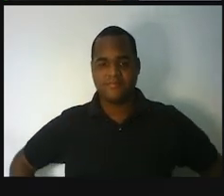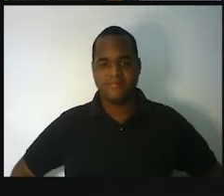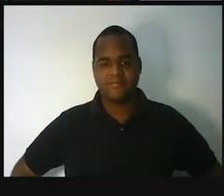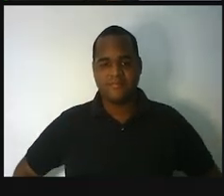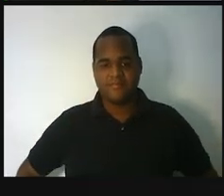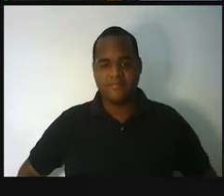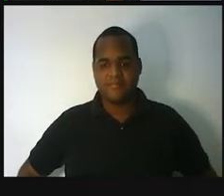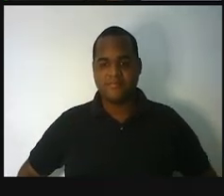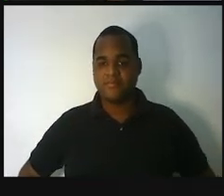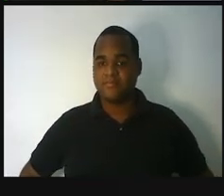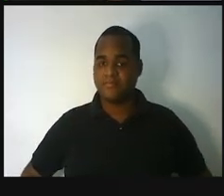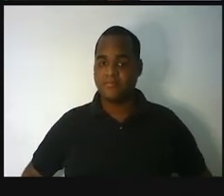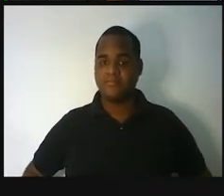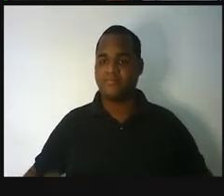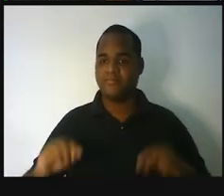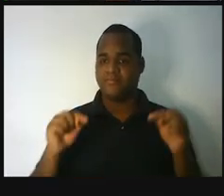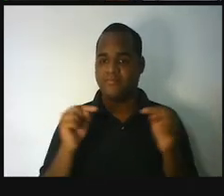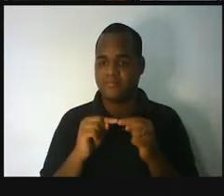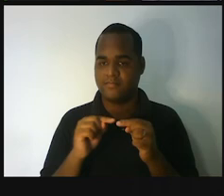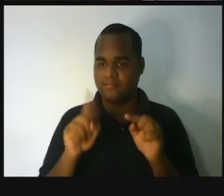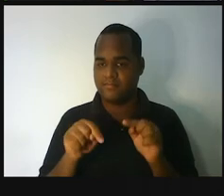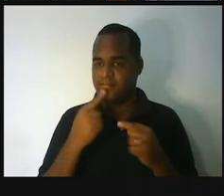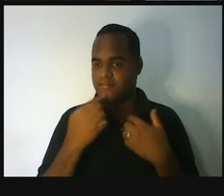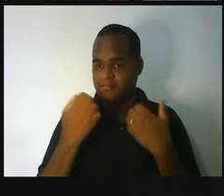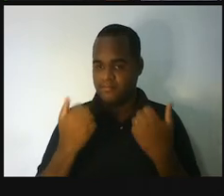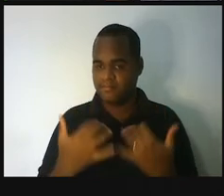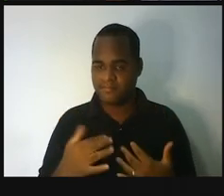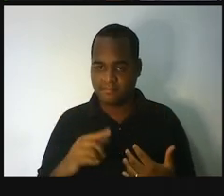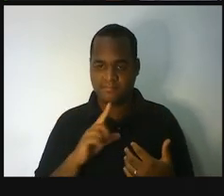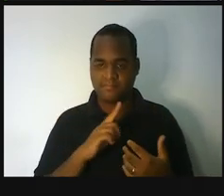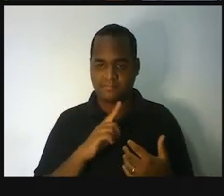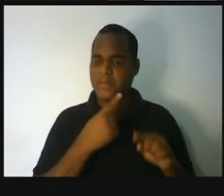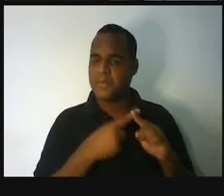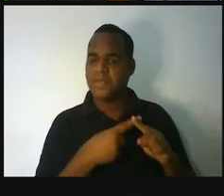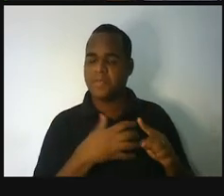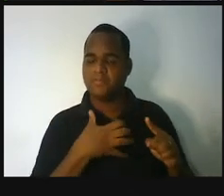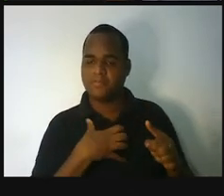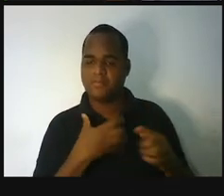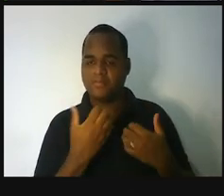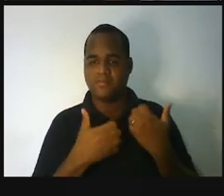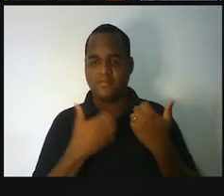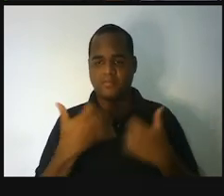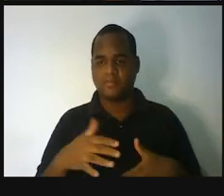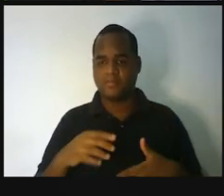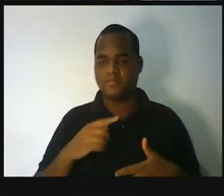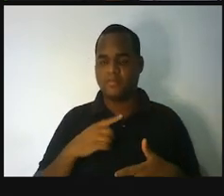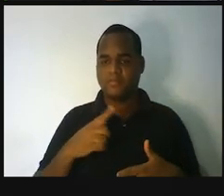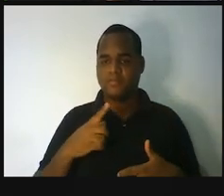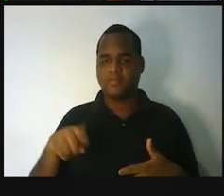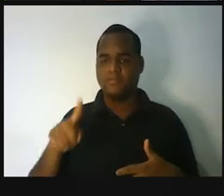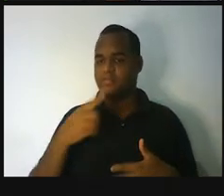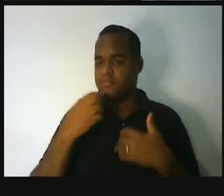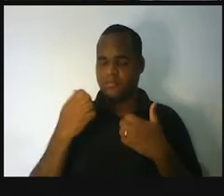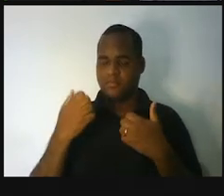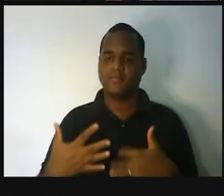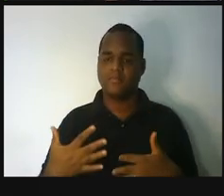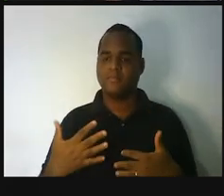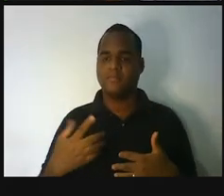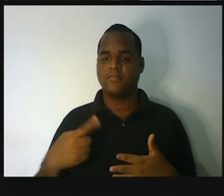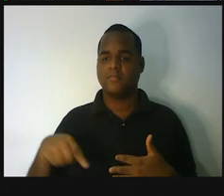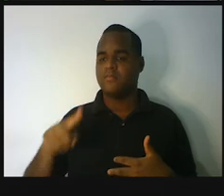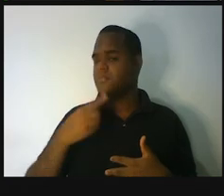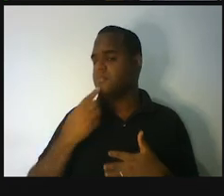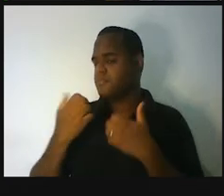essas coisas fazem sentido? Fazem. Por que fazem sentido? Porque quando a gente faz elas, a gente vê que os resultados